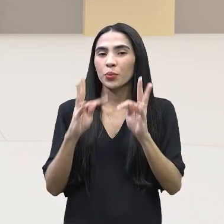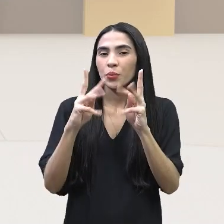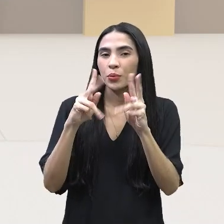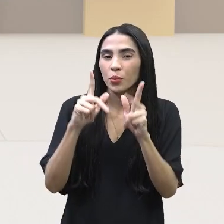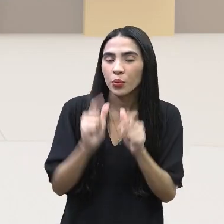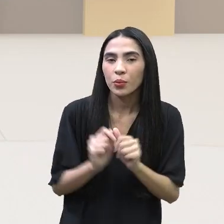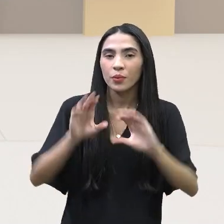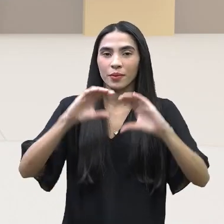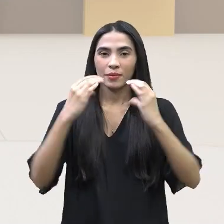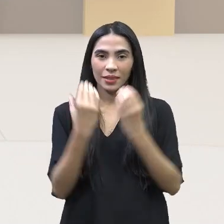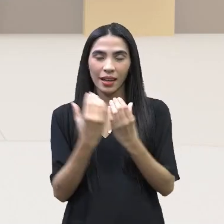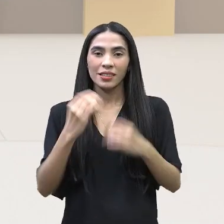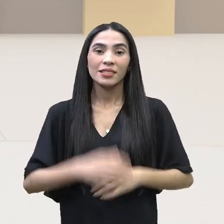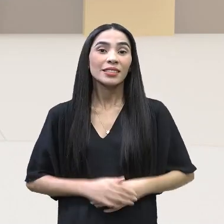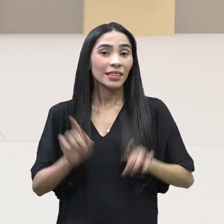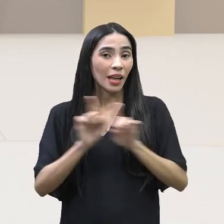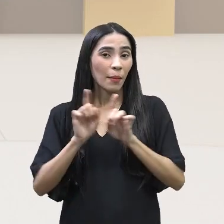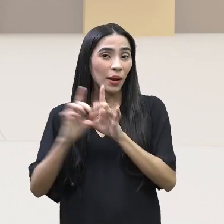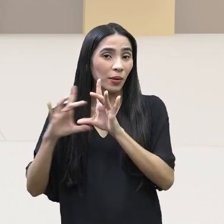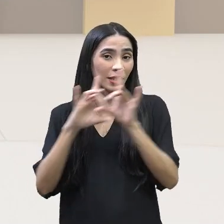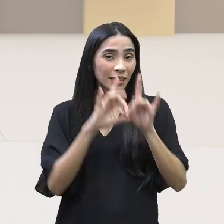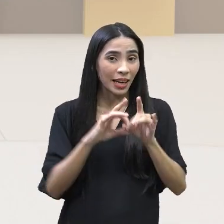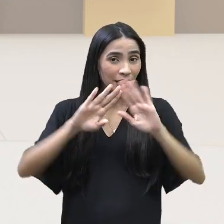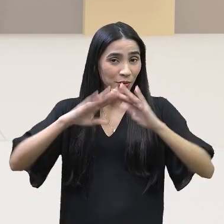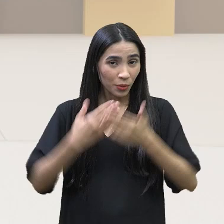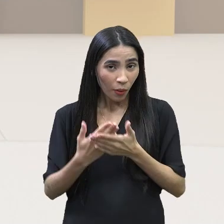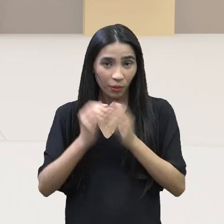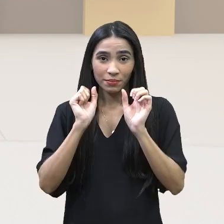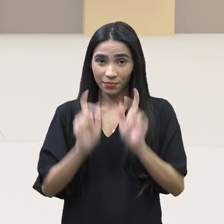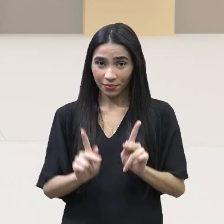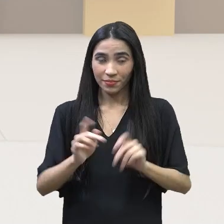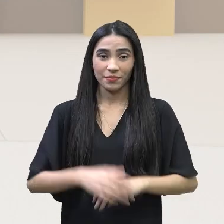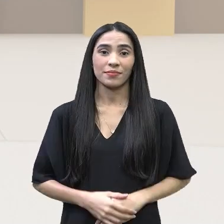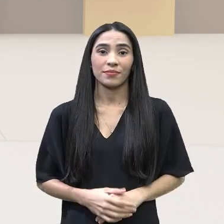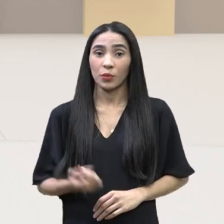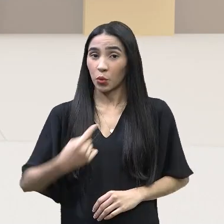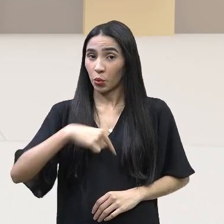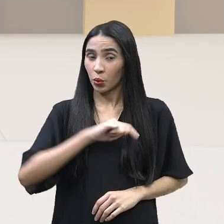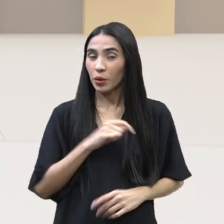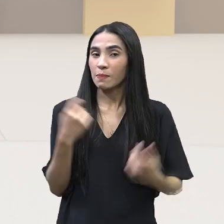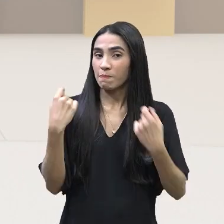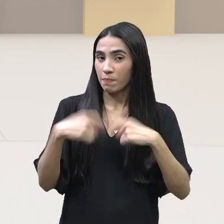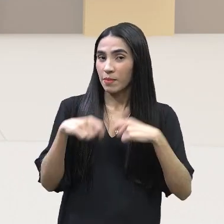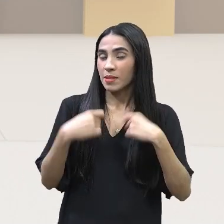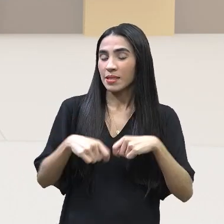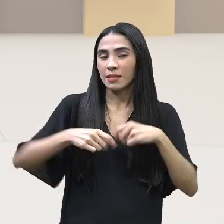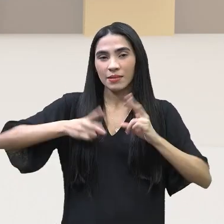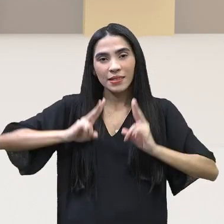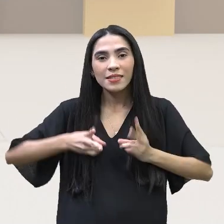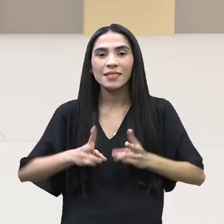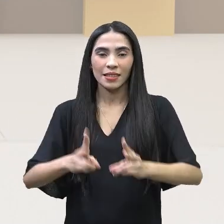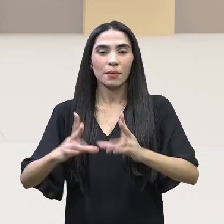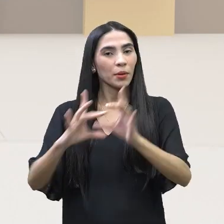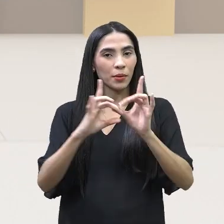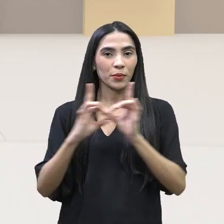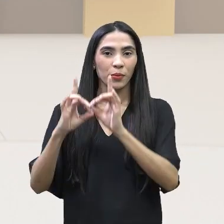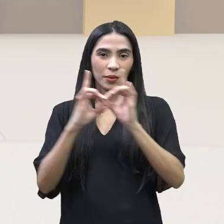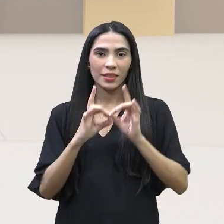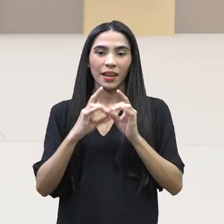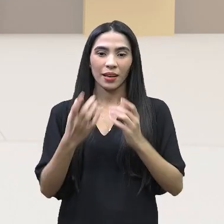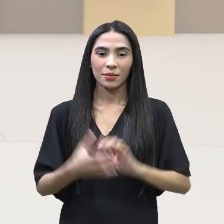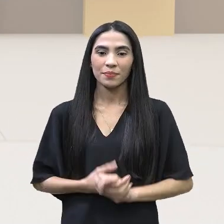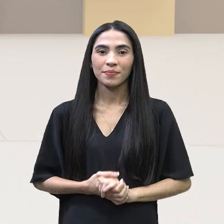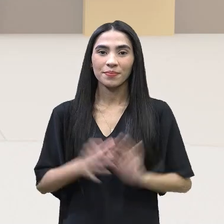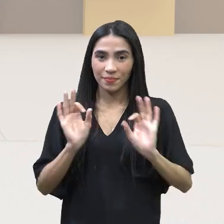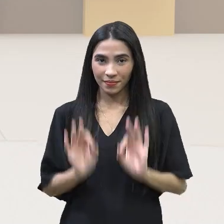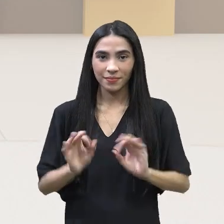nossa comunidade, conectados na escola. É isso daí, gente. Nós temos que estar constantemente conectados aí,